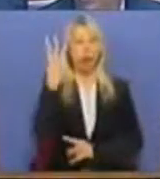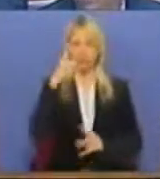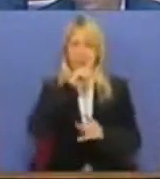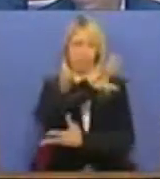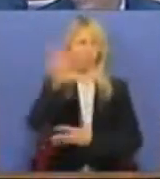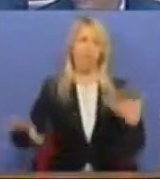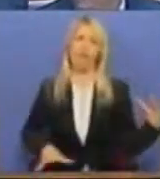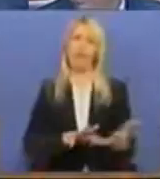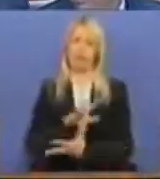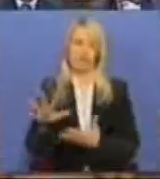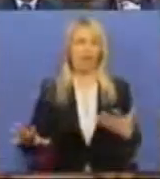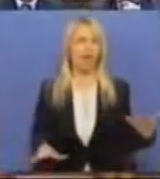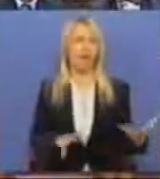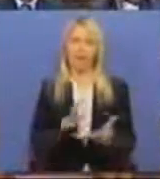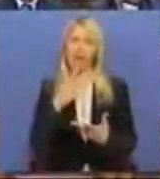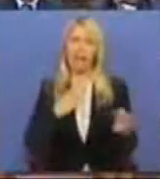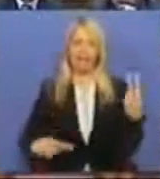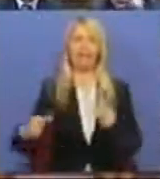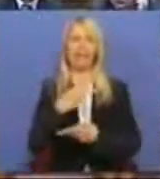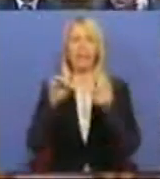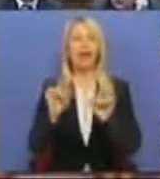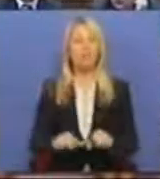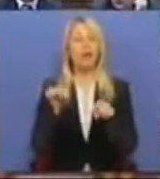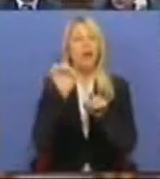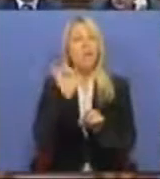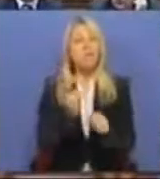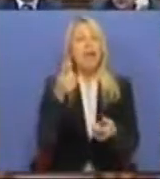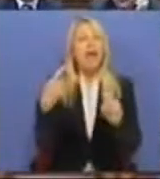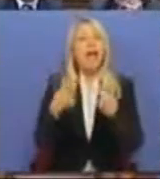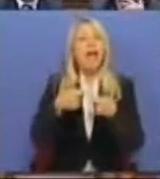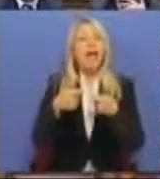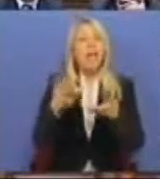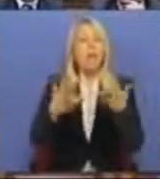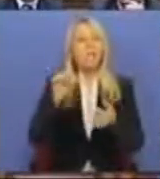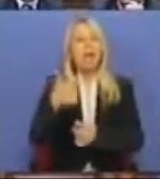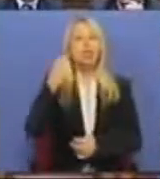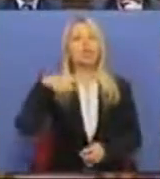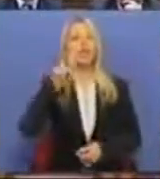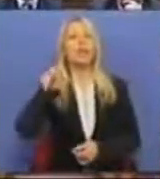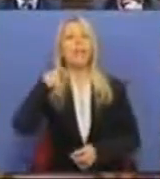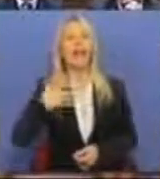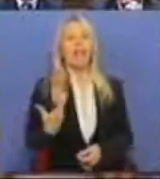uma confusão crítica. Isso mete 100 toneladas, não em megawatts, Sr. Deputado. É muito diferente.